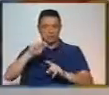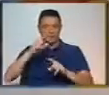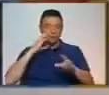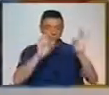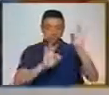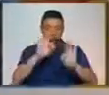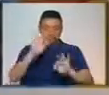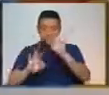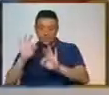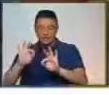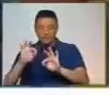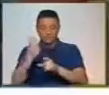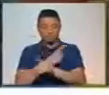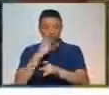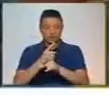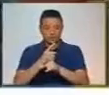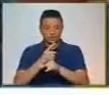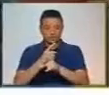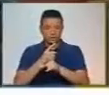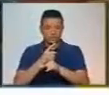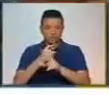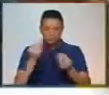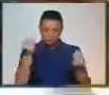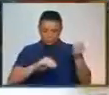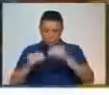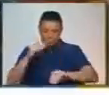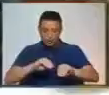selecionadas, são decoradas.